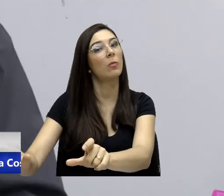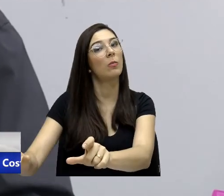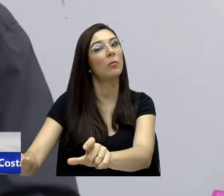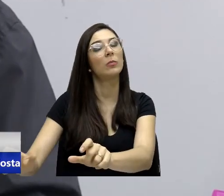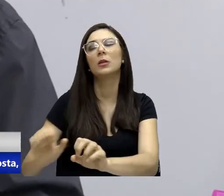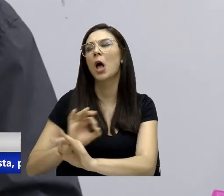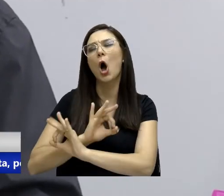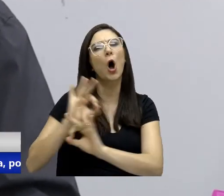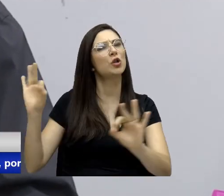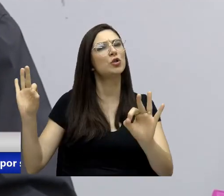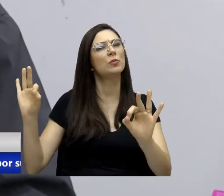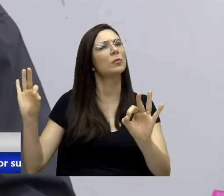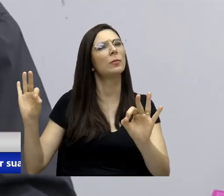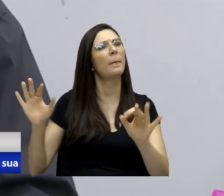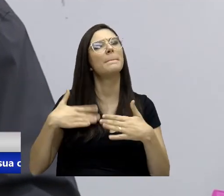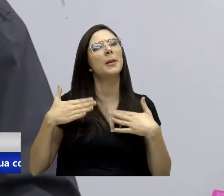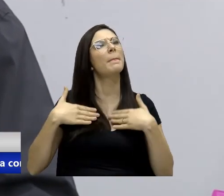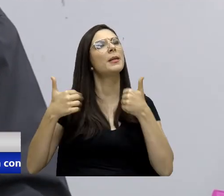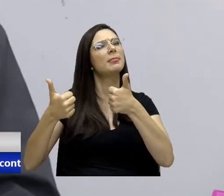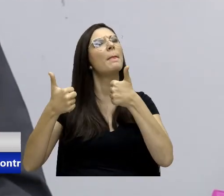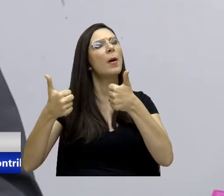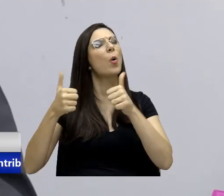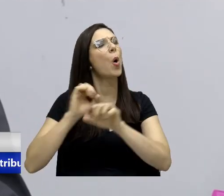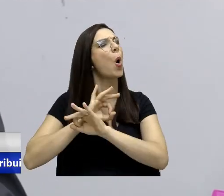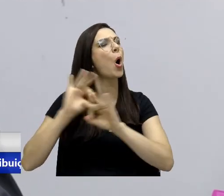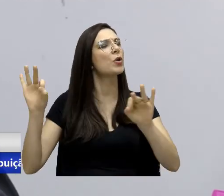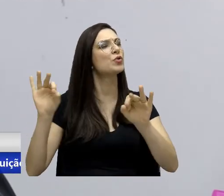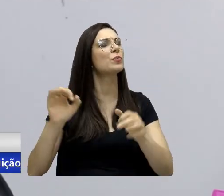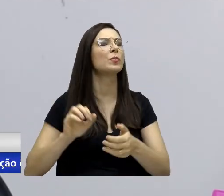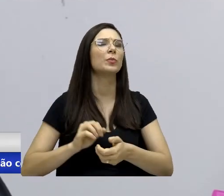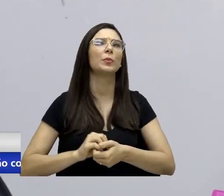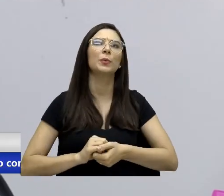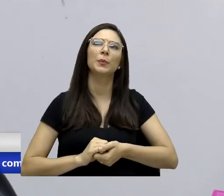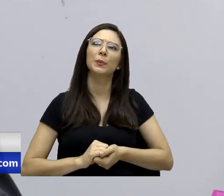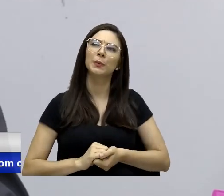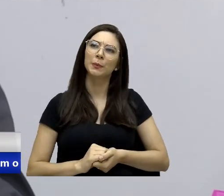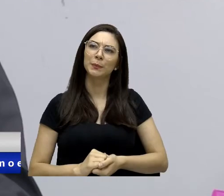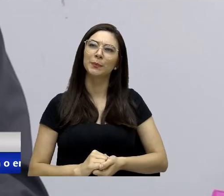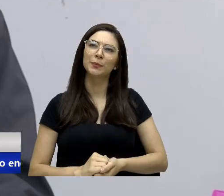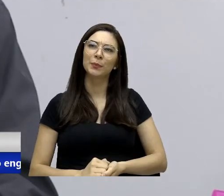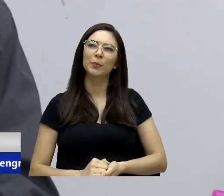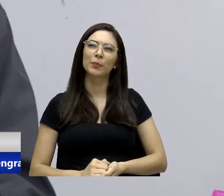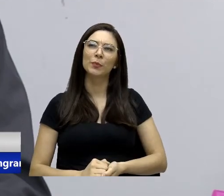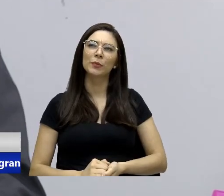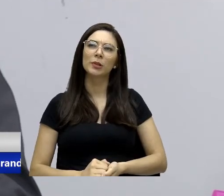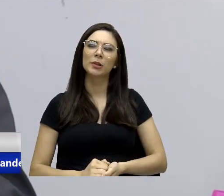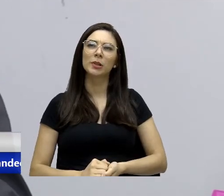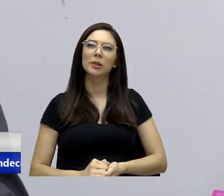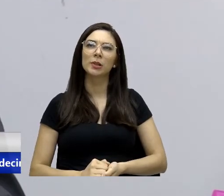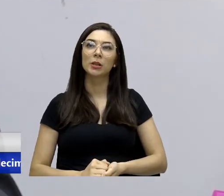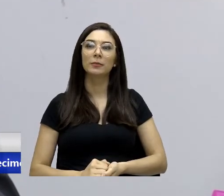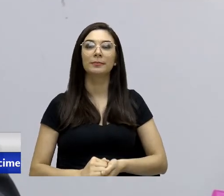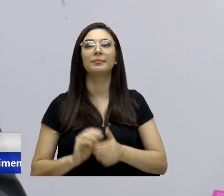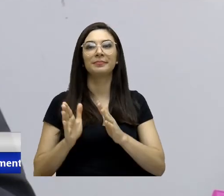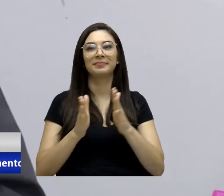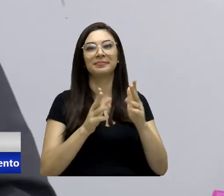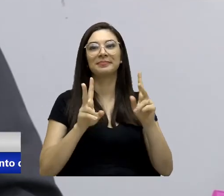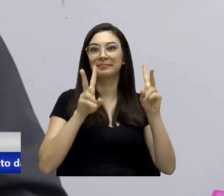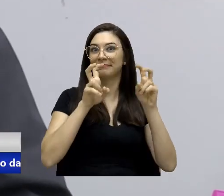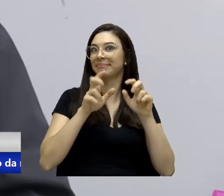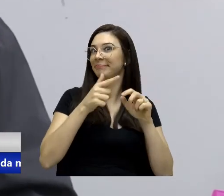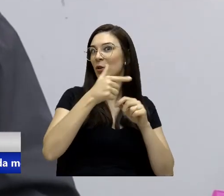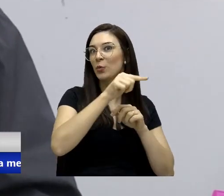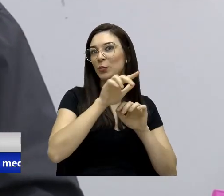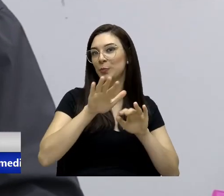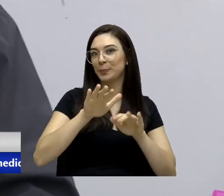Já tá bom demais. Então, é... Mudando de assunto aqui agora,